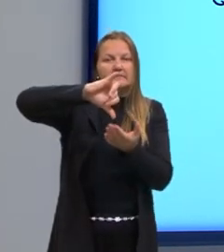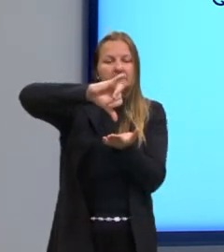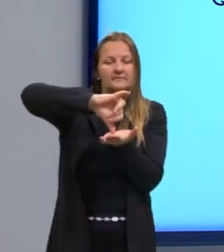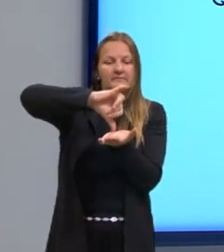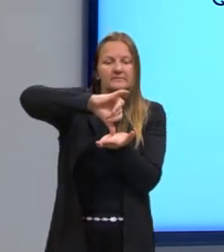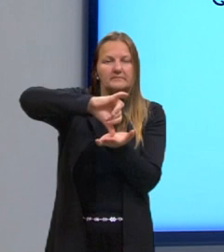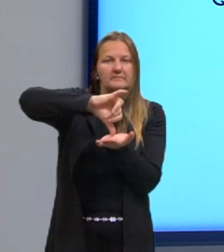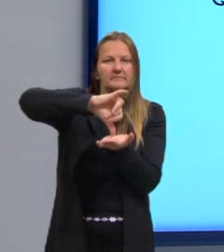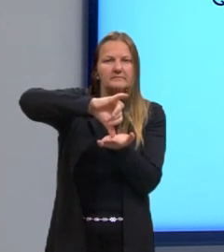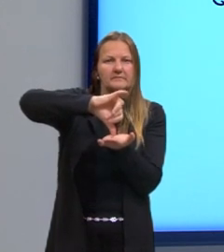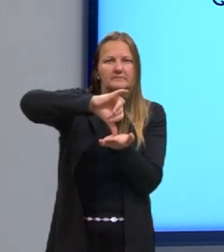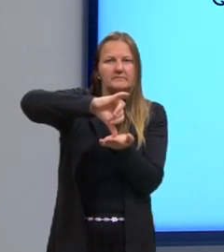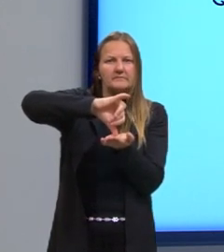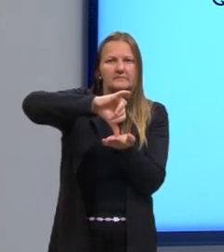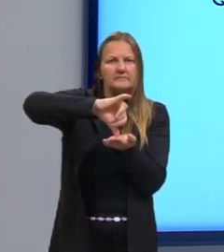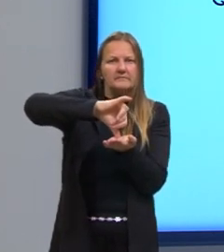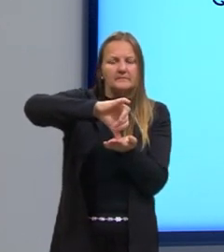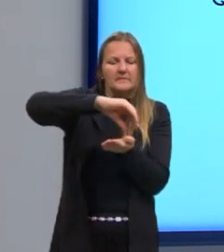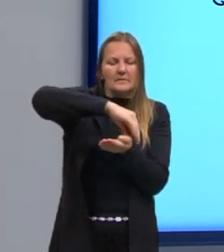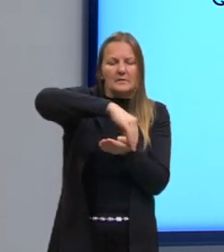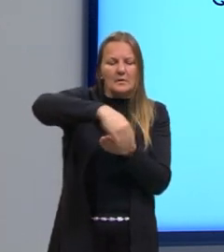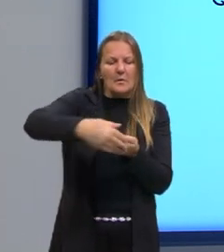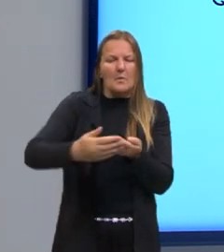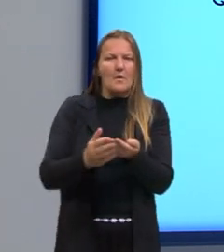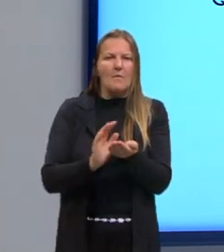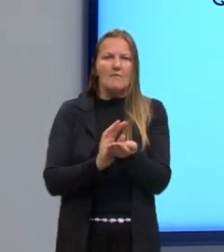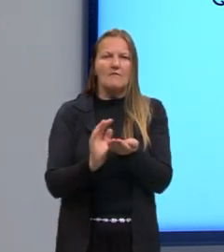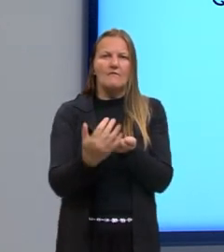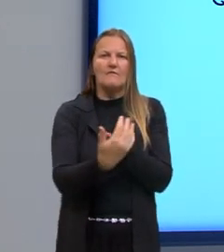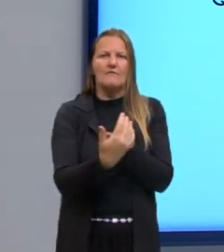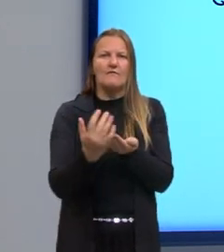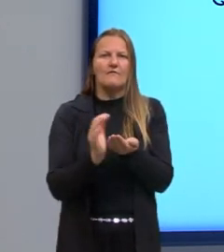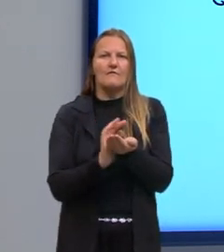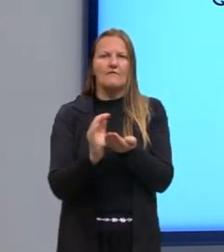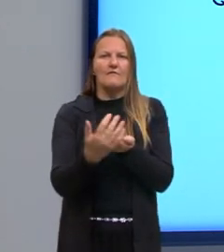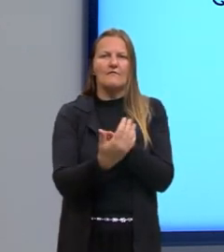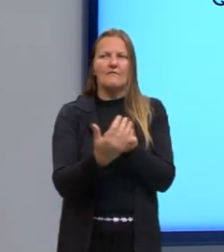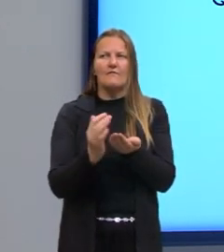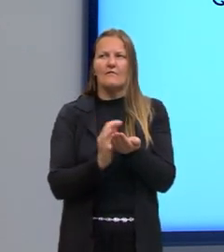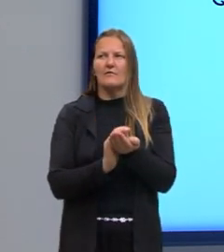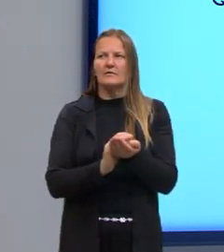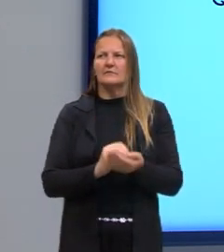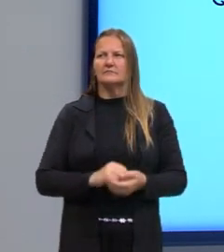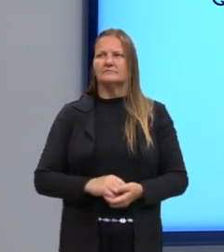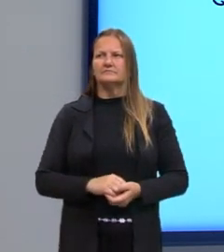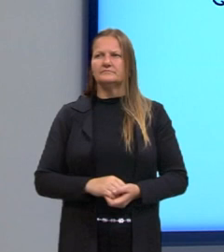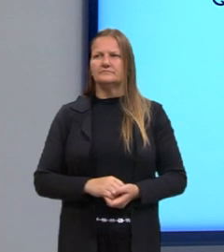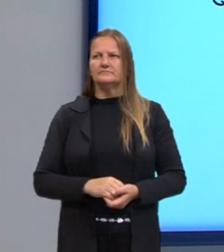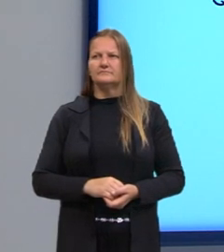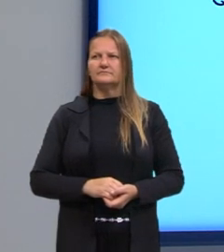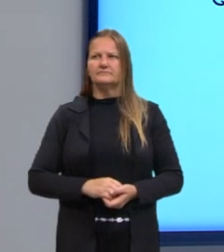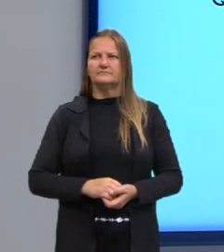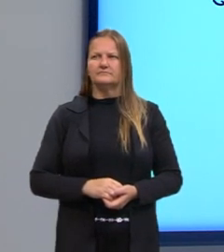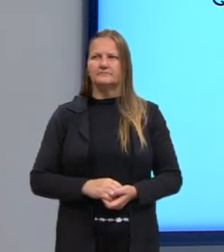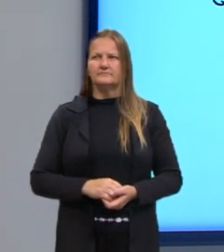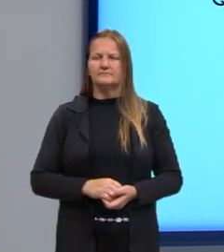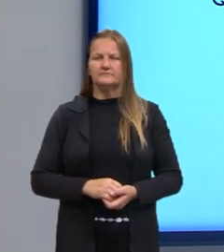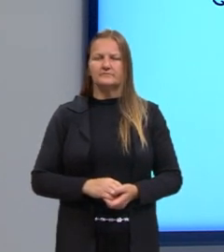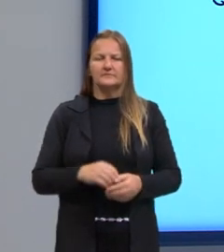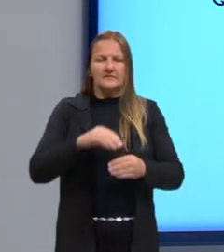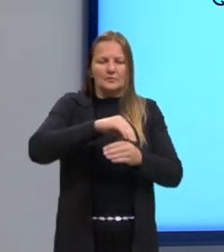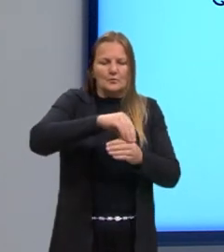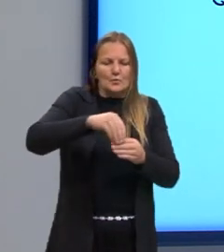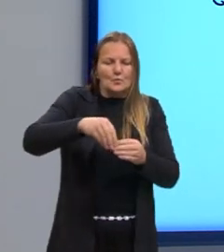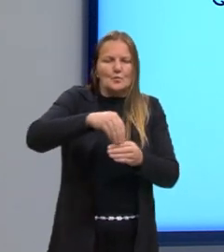sai, o sclerenquima sai do nosso foco. Será que seria essa parte aqui do floema? O câmbio? O câmbio é bem fininho,